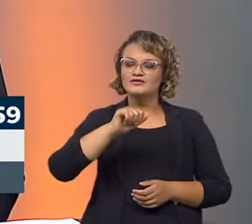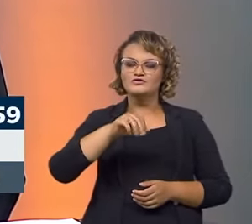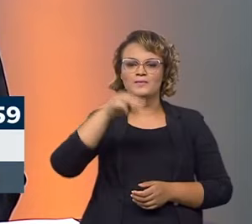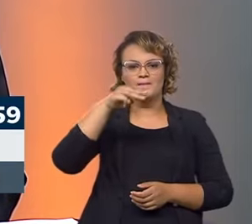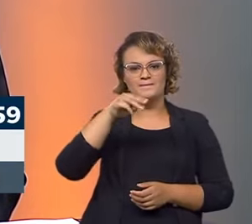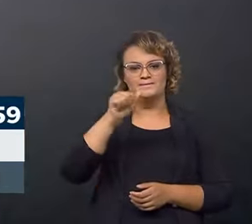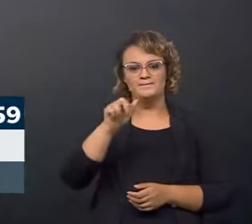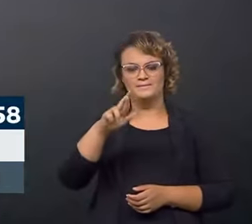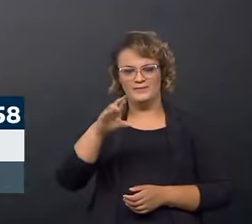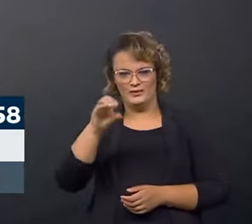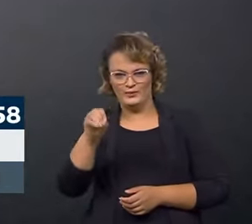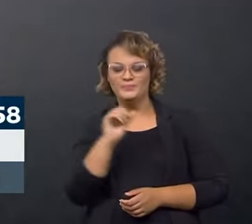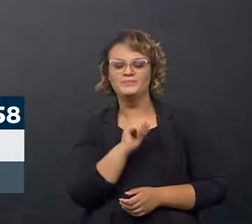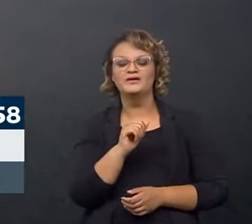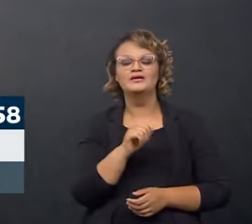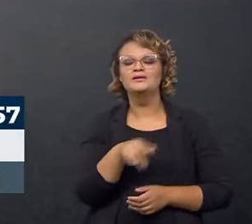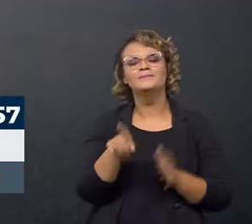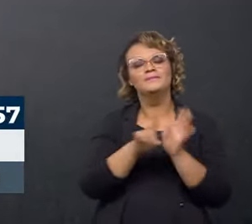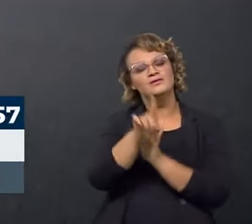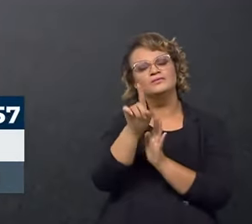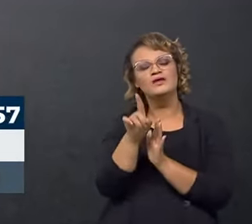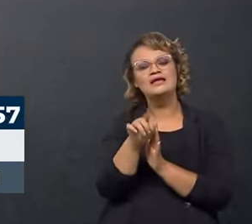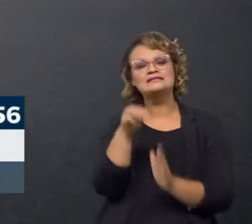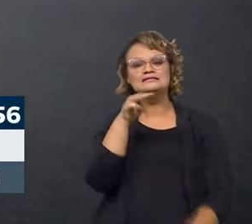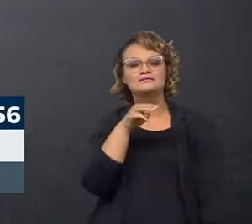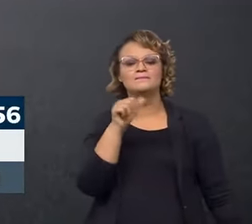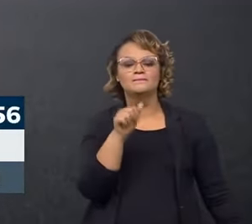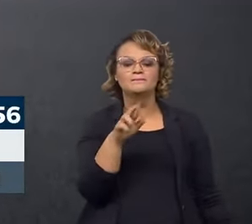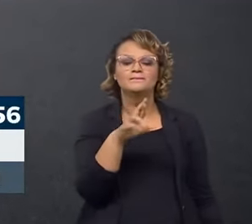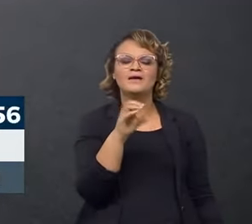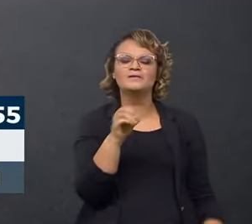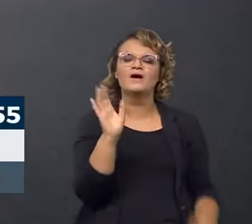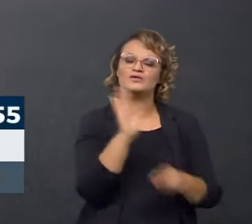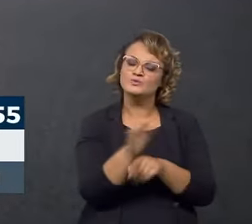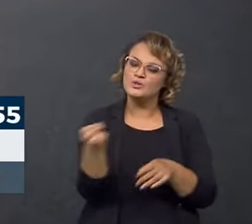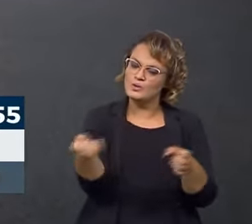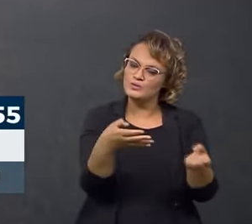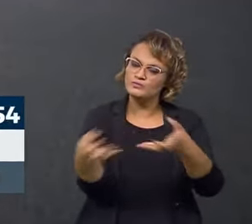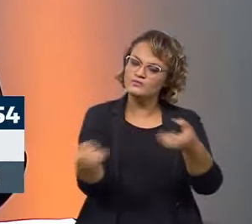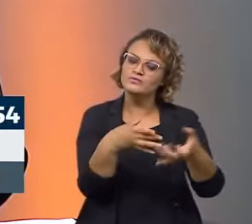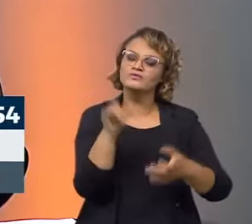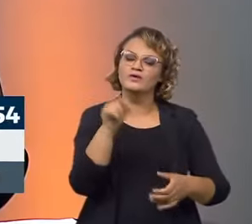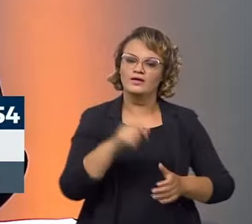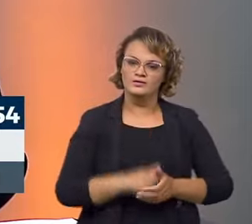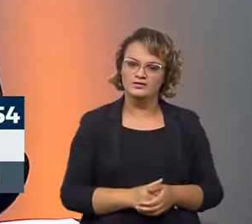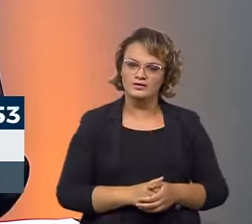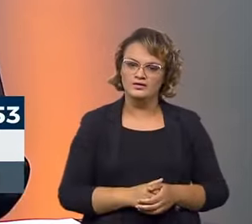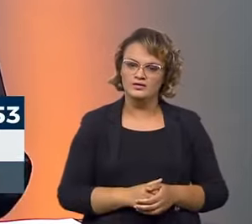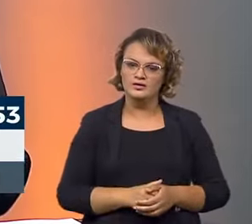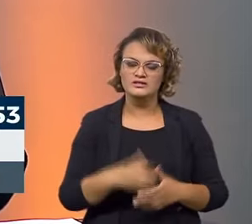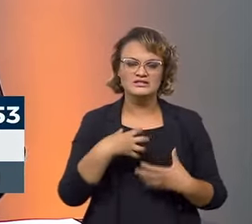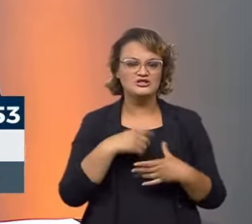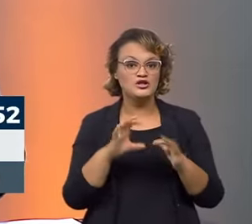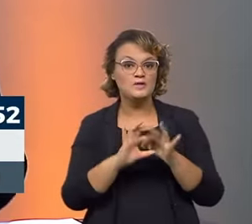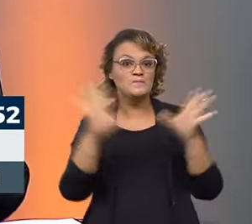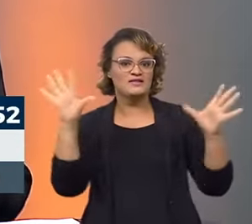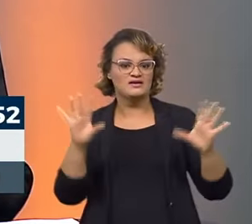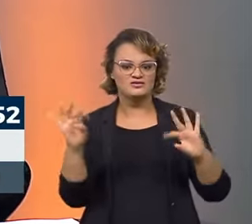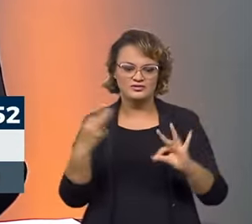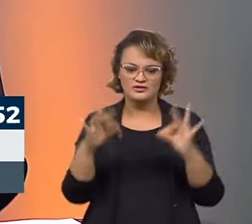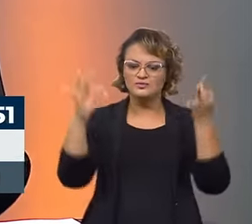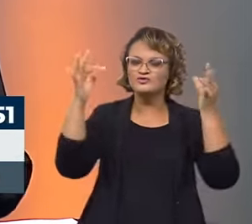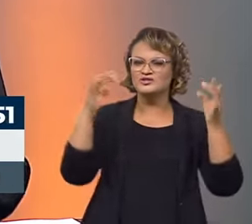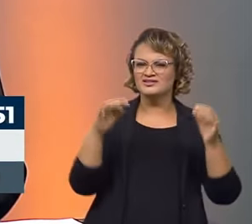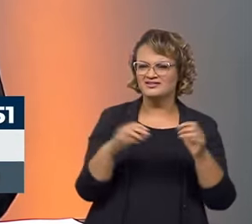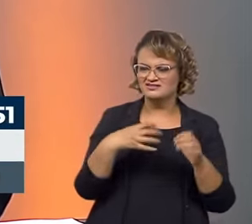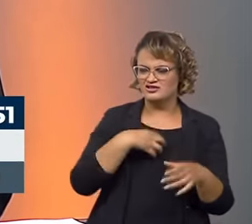marco regulatório, eu queria perguntar para o senhor, como que esse marco vai ajudar na inovação nas indústrias? Elas vão ter mais liberdade para usar da tecnologia,